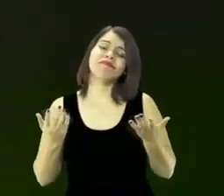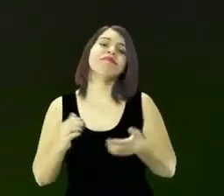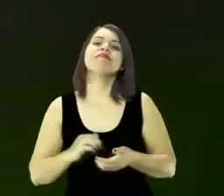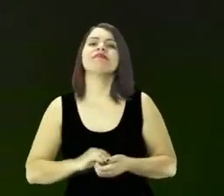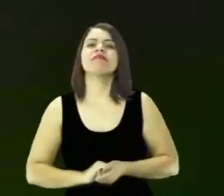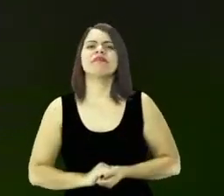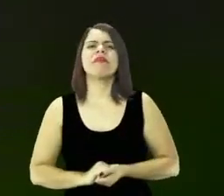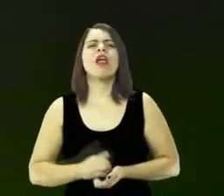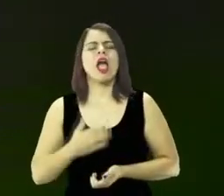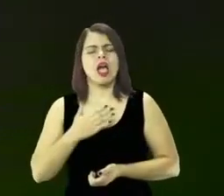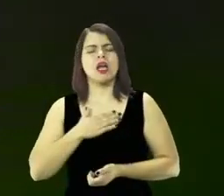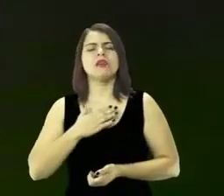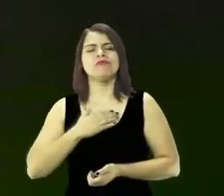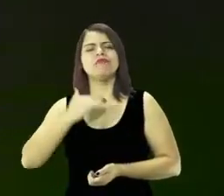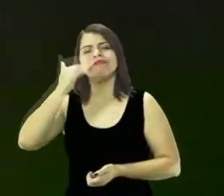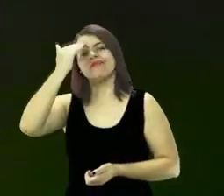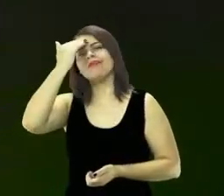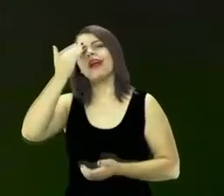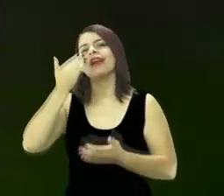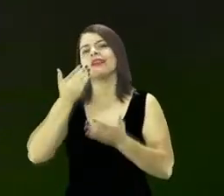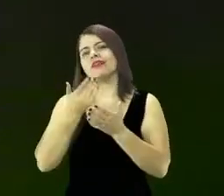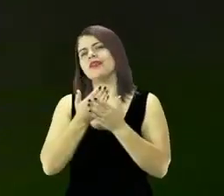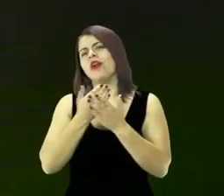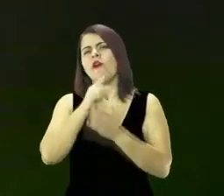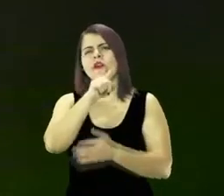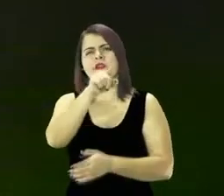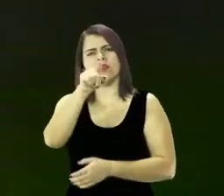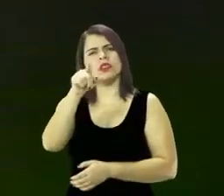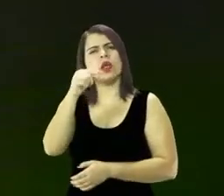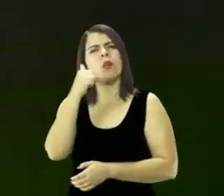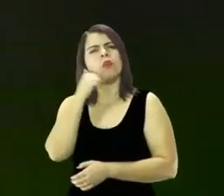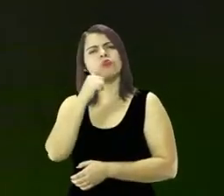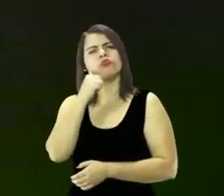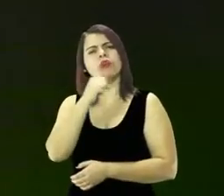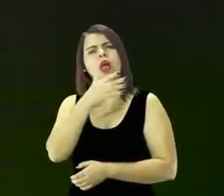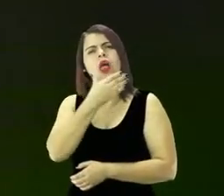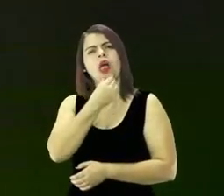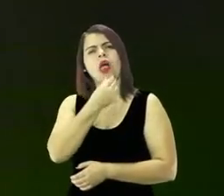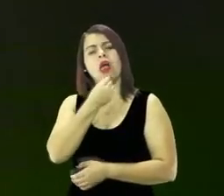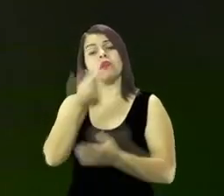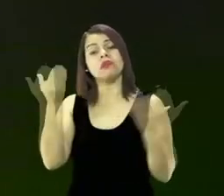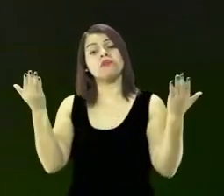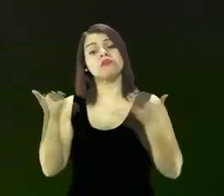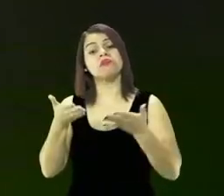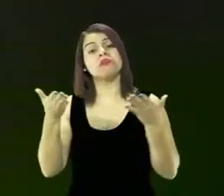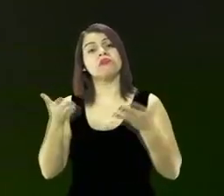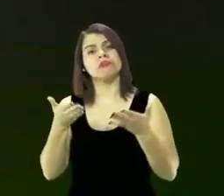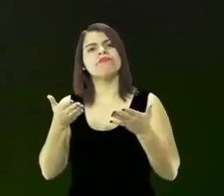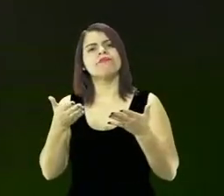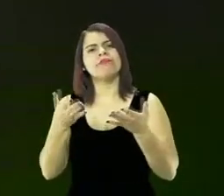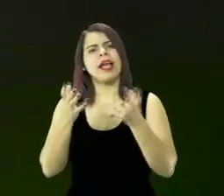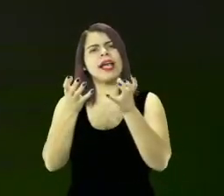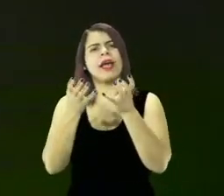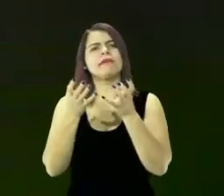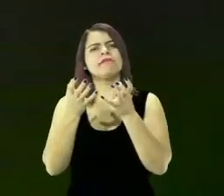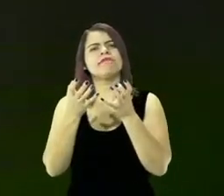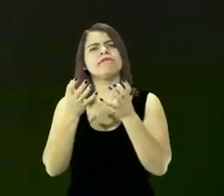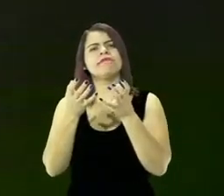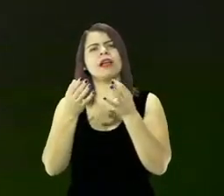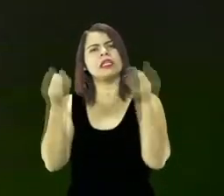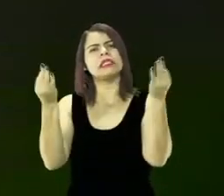eu tenho certeza que você é um cristão uma cristã um homem uma mulher que hoje está disposto a acertar